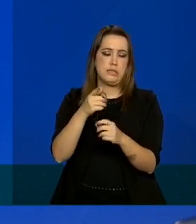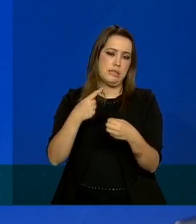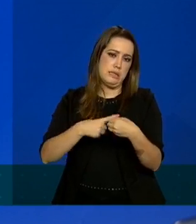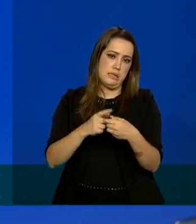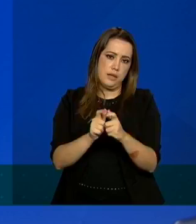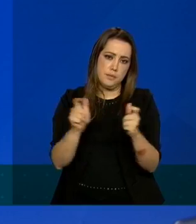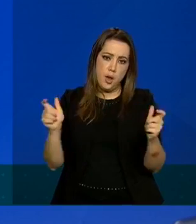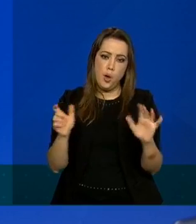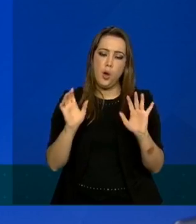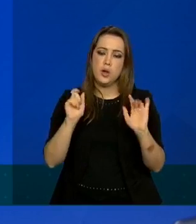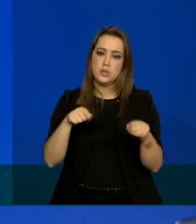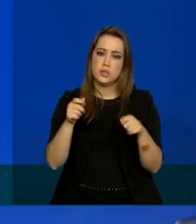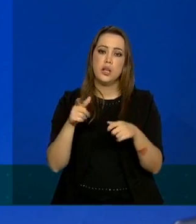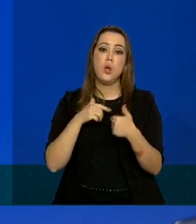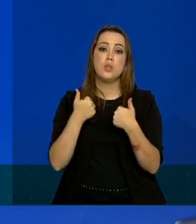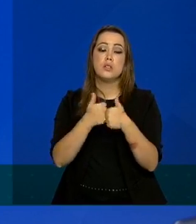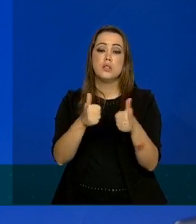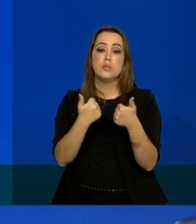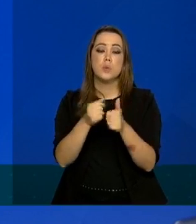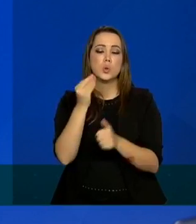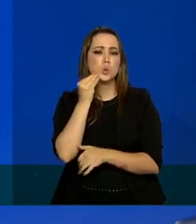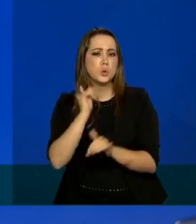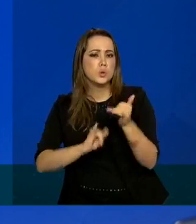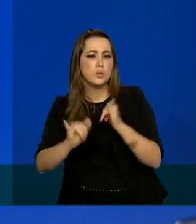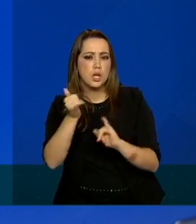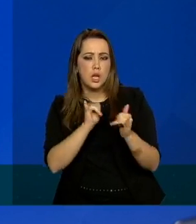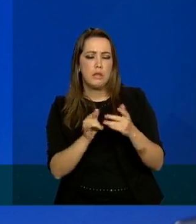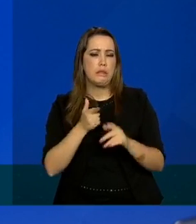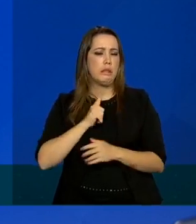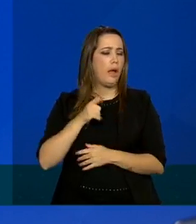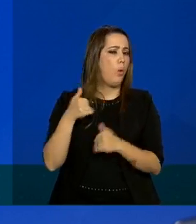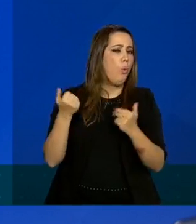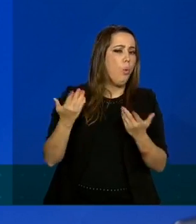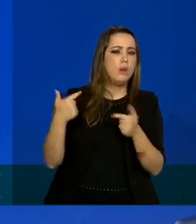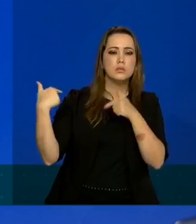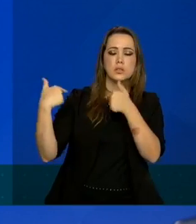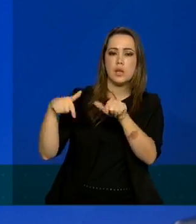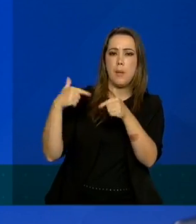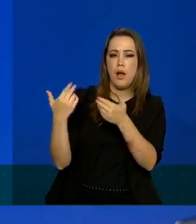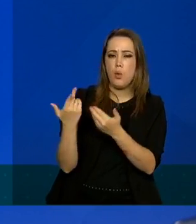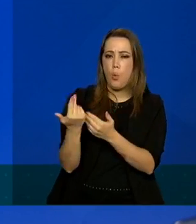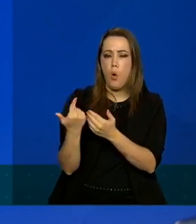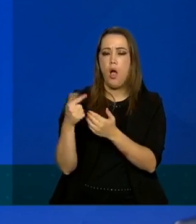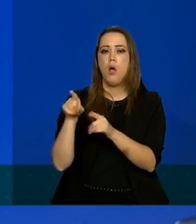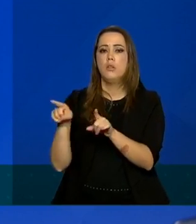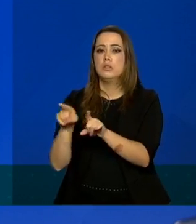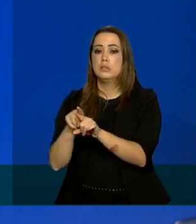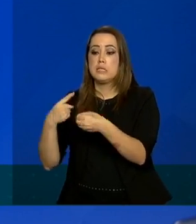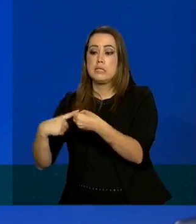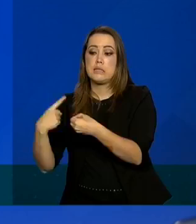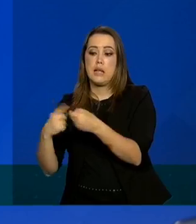devem estar disponíveis há possibilidade de ter alguma medida semelhante também ao interior